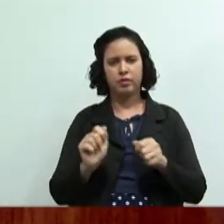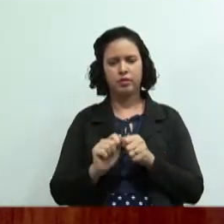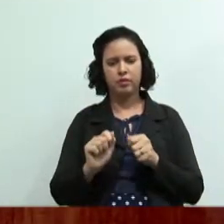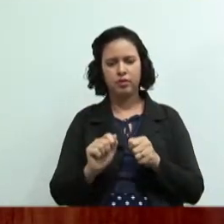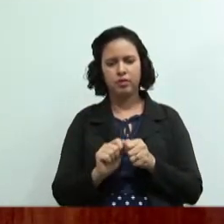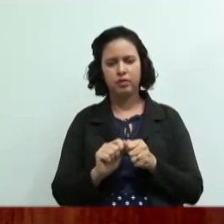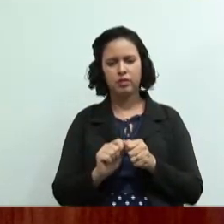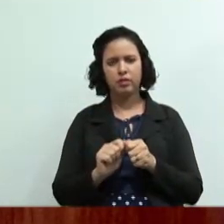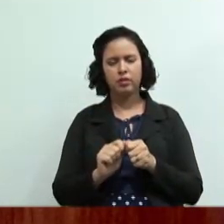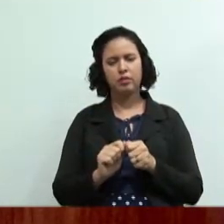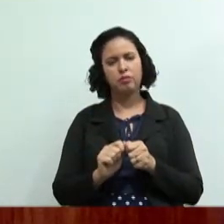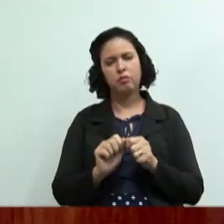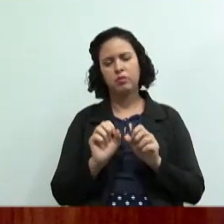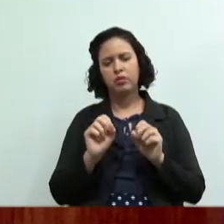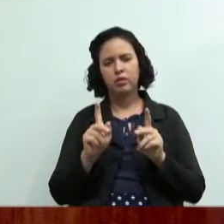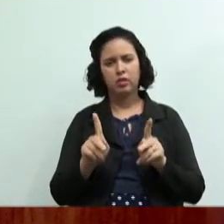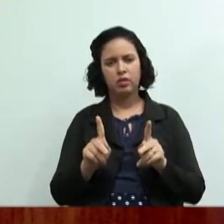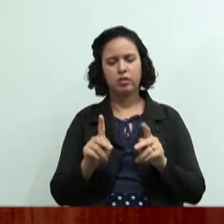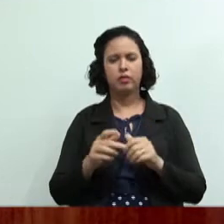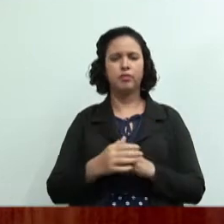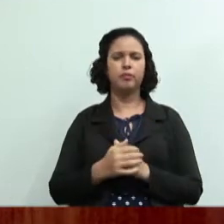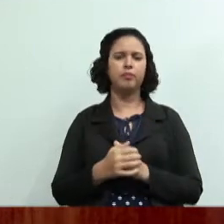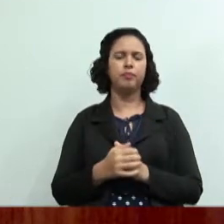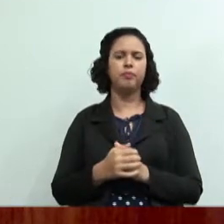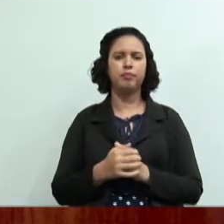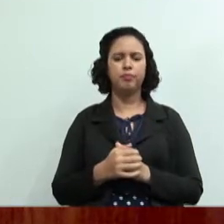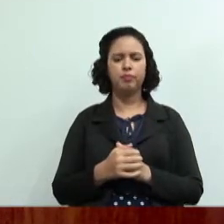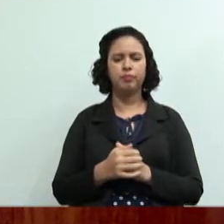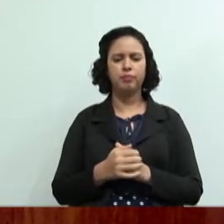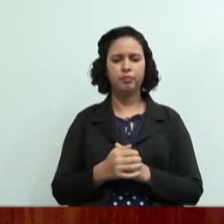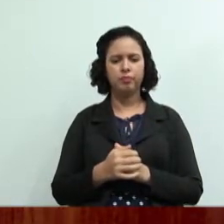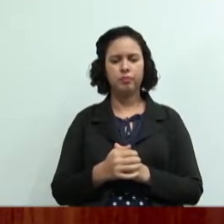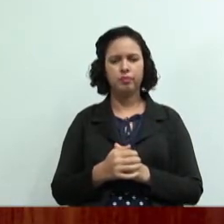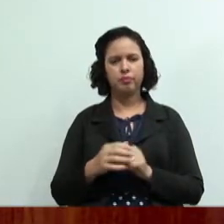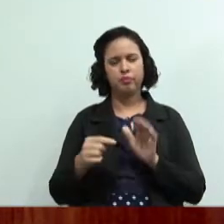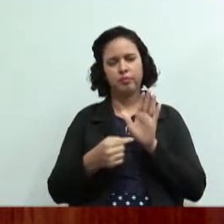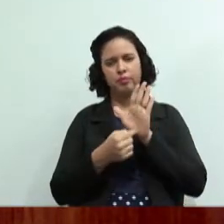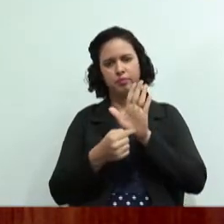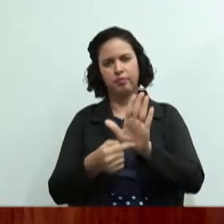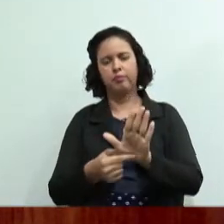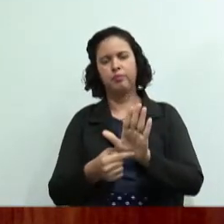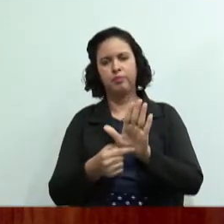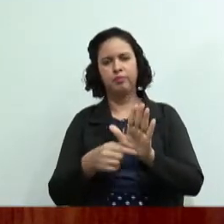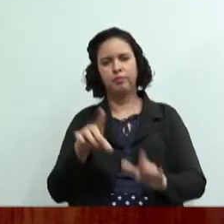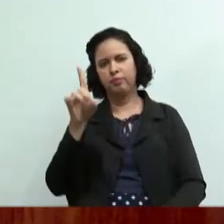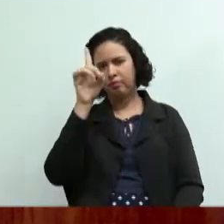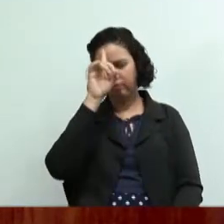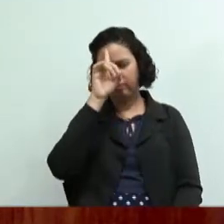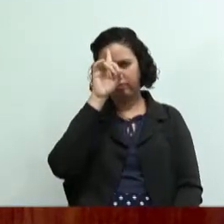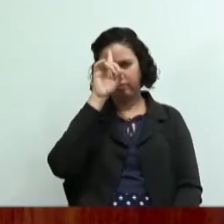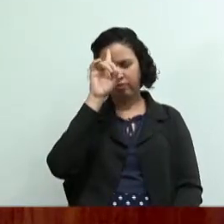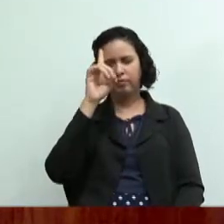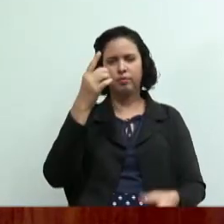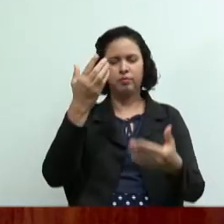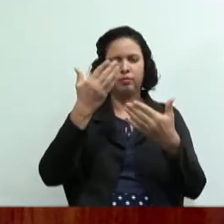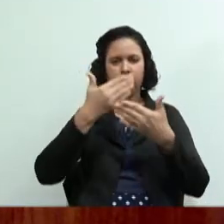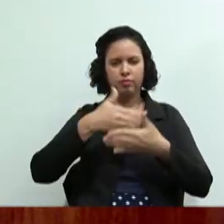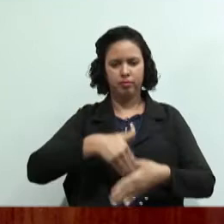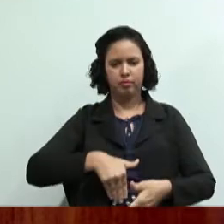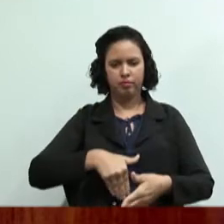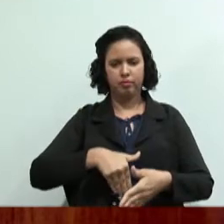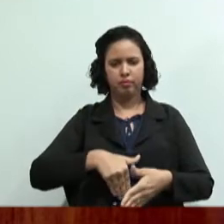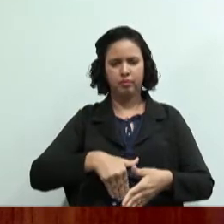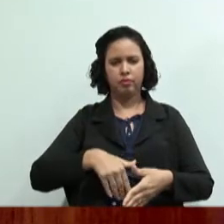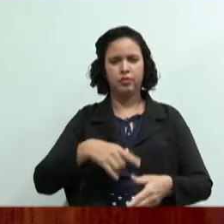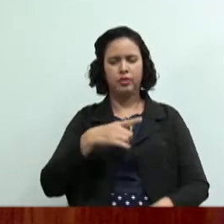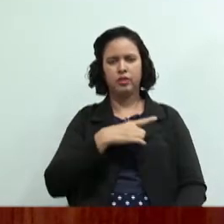outra forma tudo bem a gente vai vocês apresentam no dia da prova o banner então resumindo a